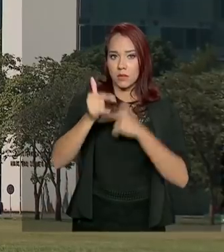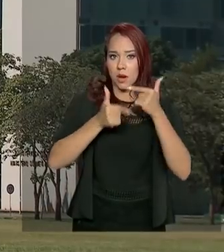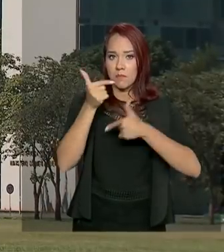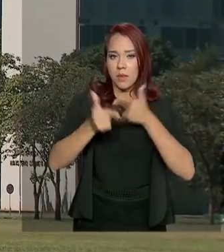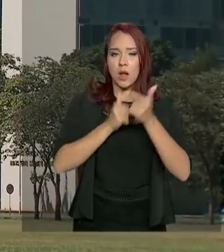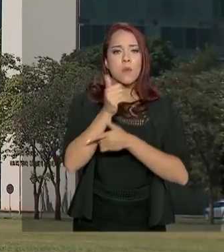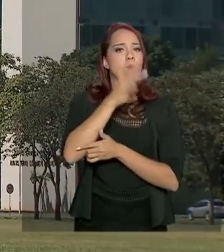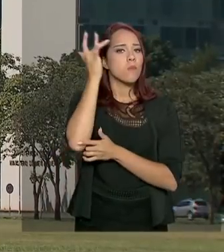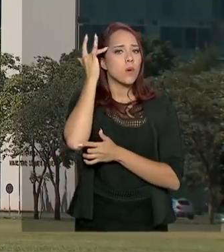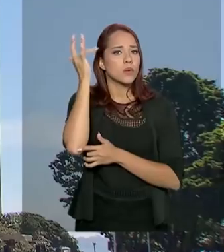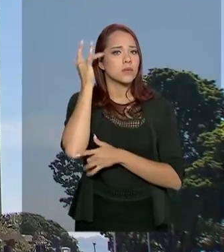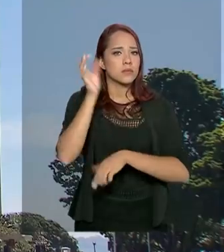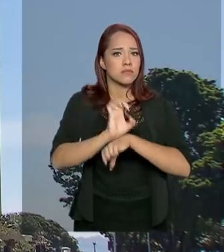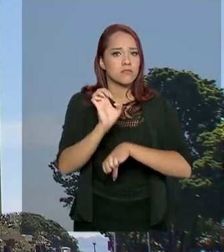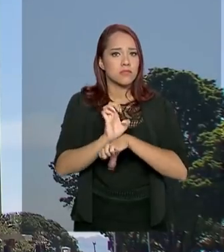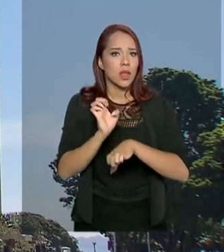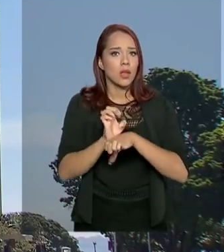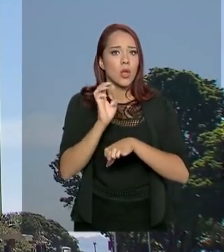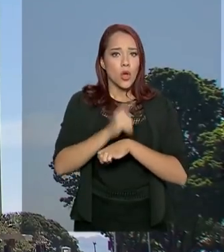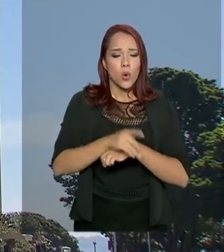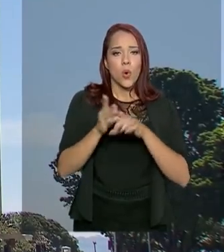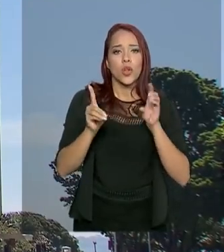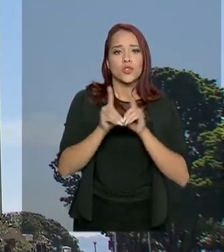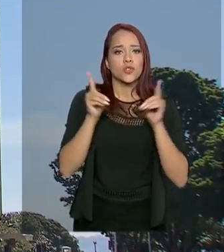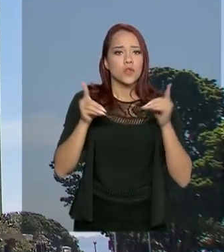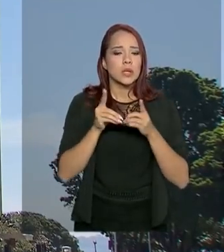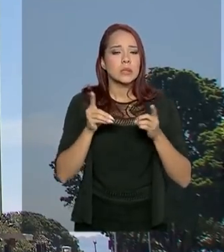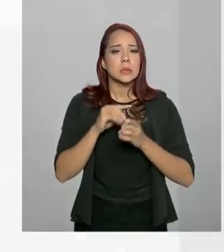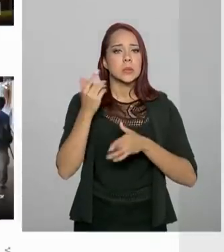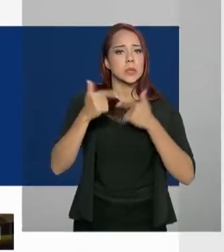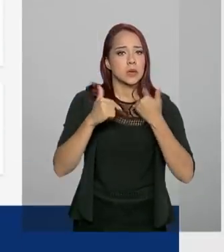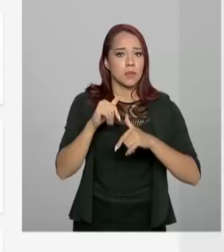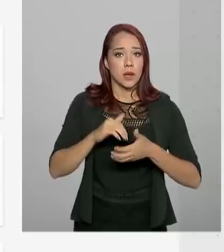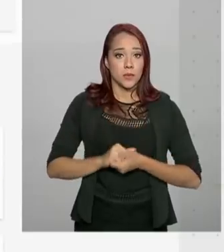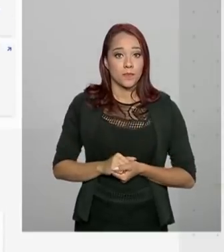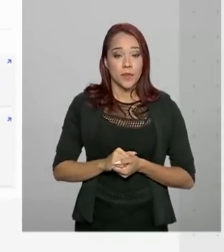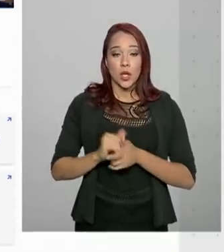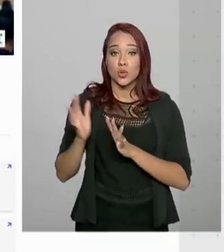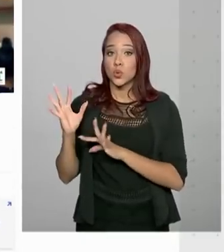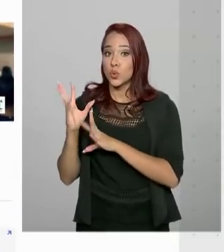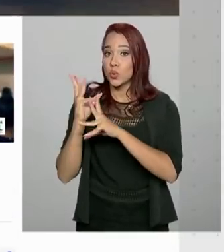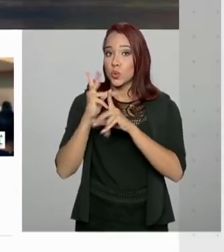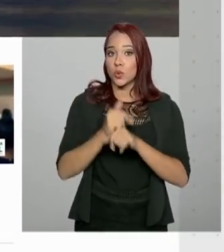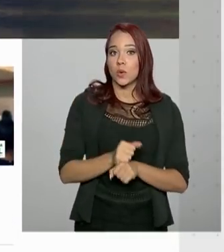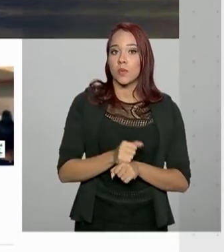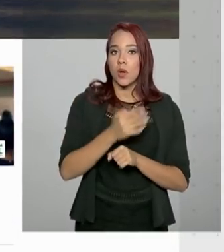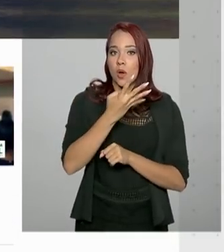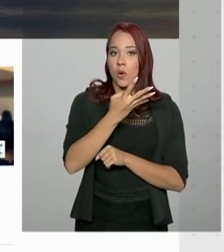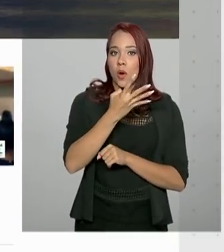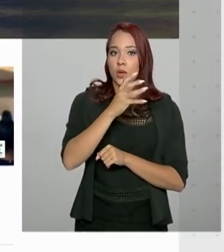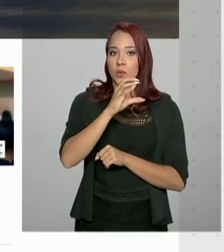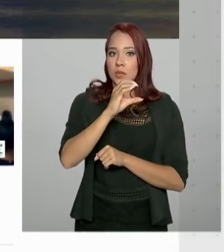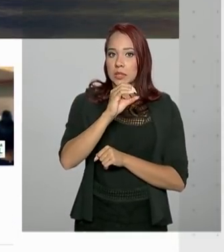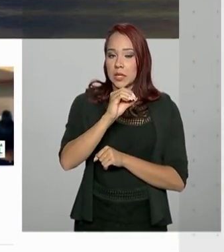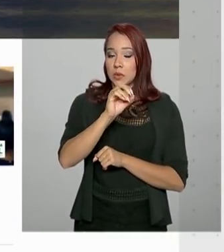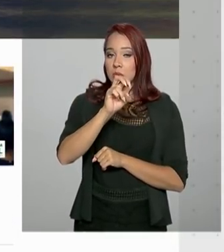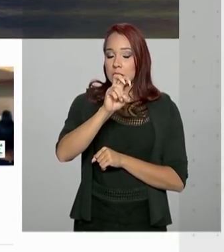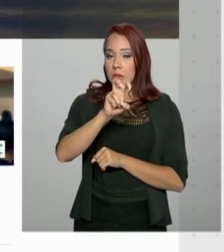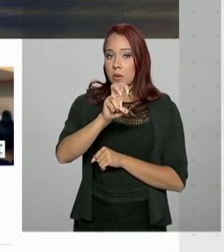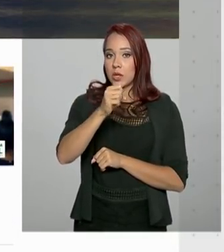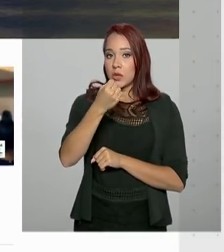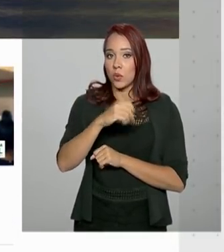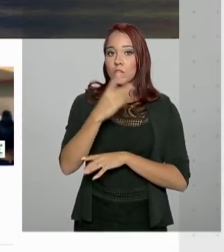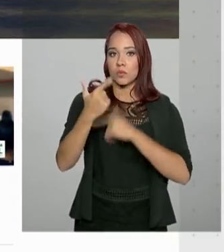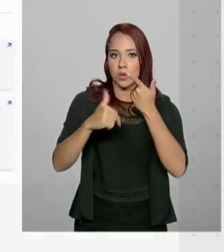modernização do Estado com a digitalização de serviços. Ao todo, 458 serviços